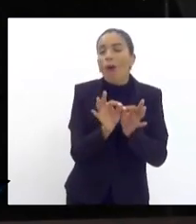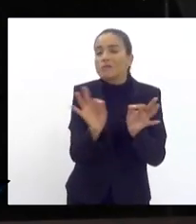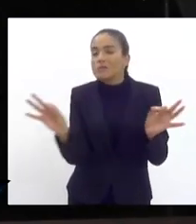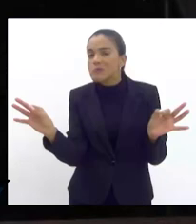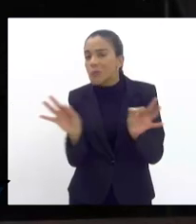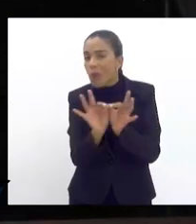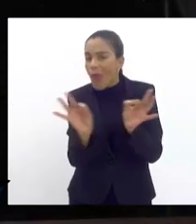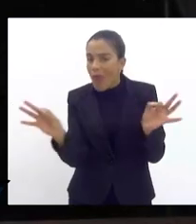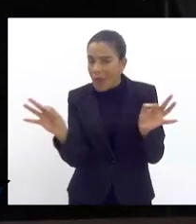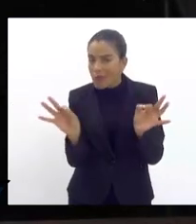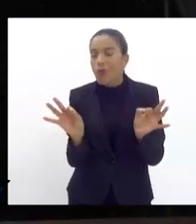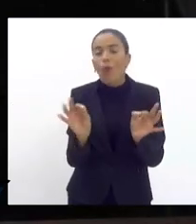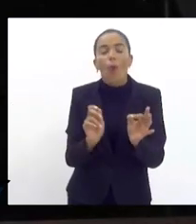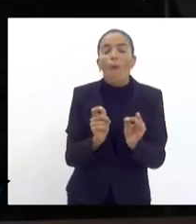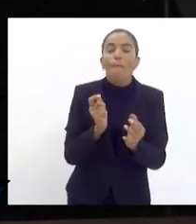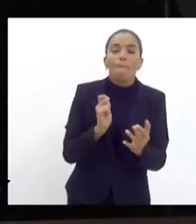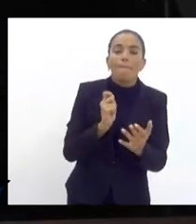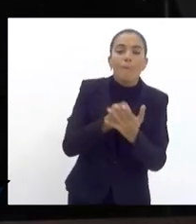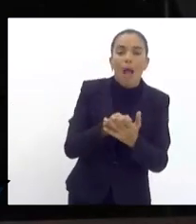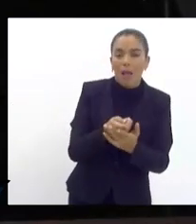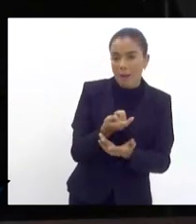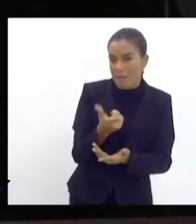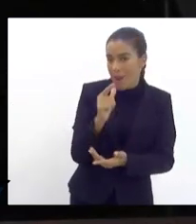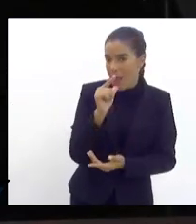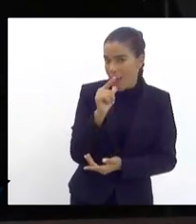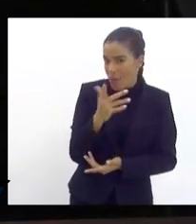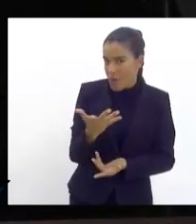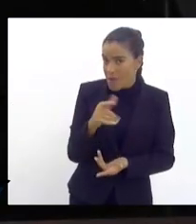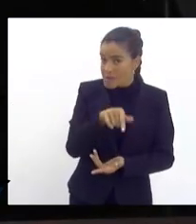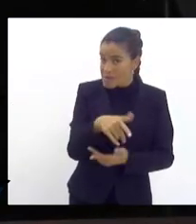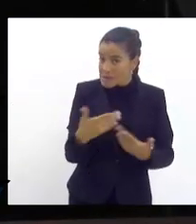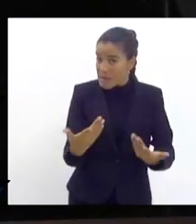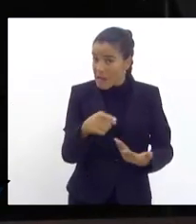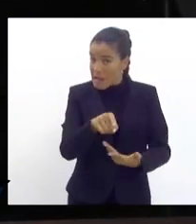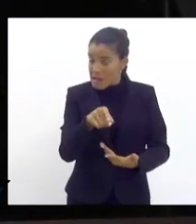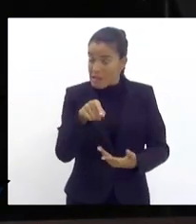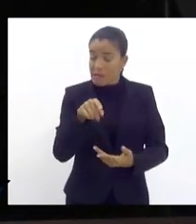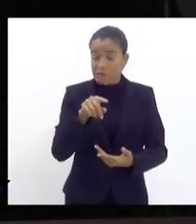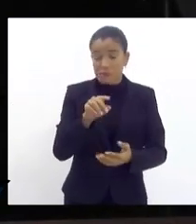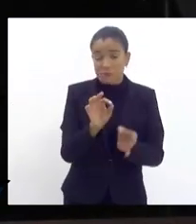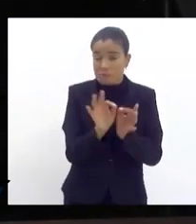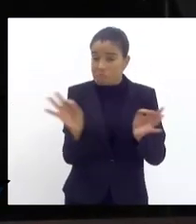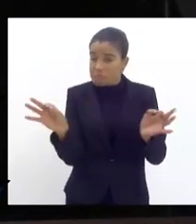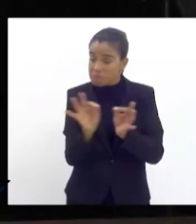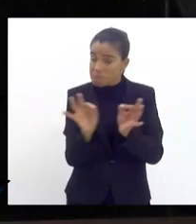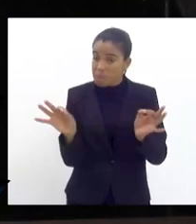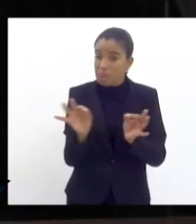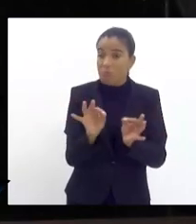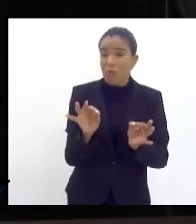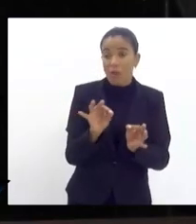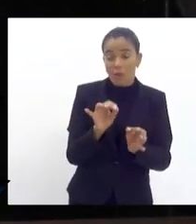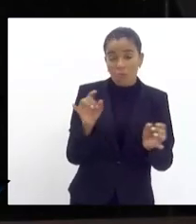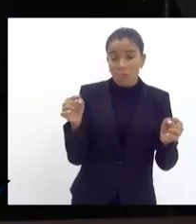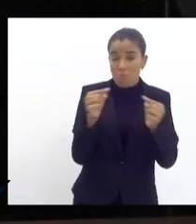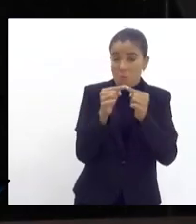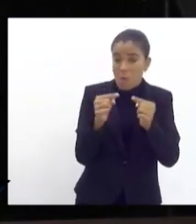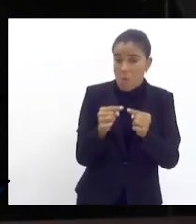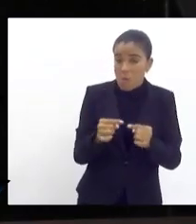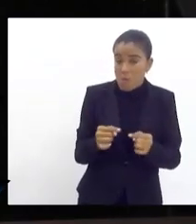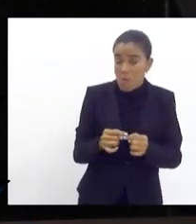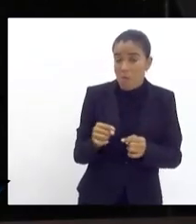a mais saneamento compra será que esse volume é significativo corresponde à realidade do município de Volta Redonda